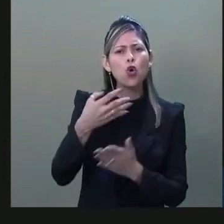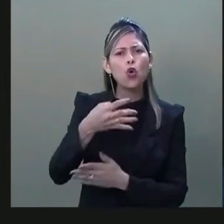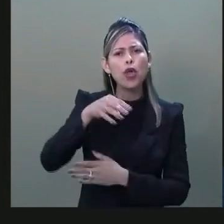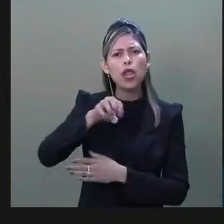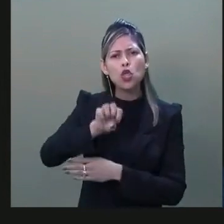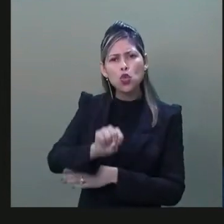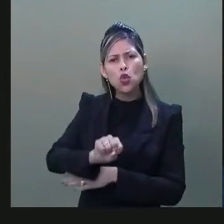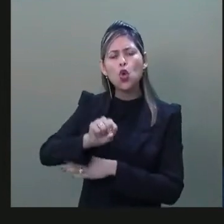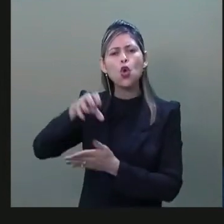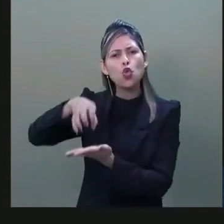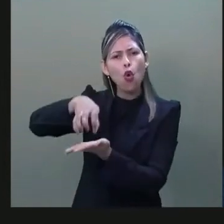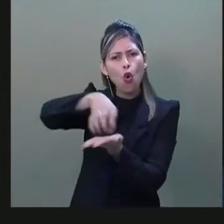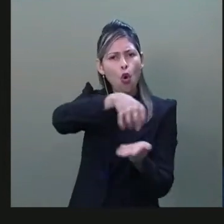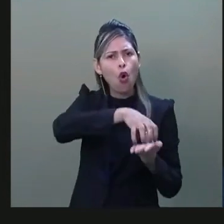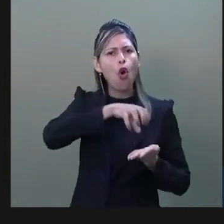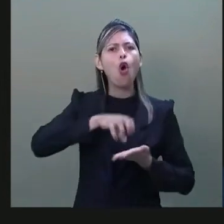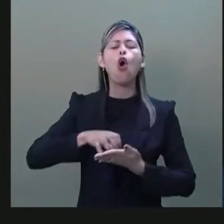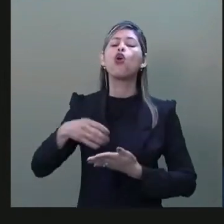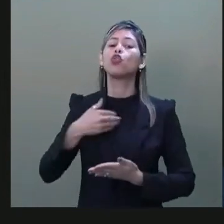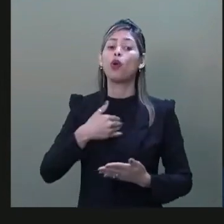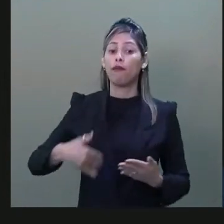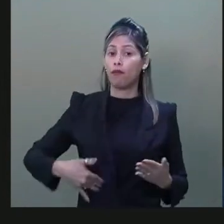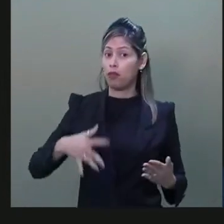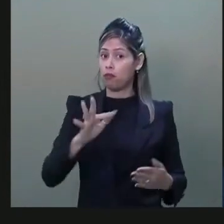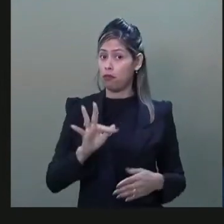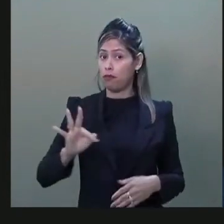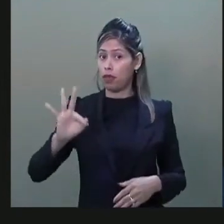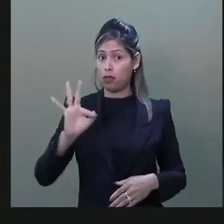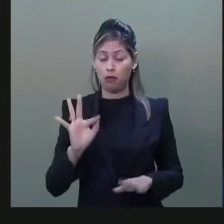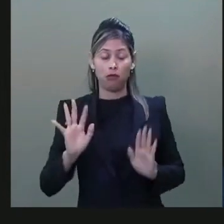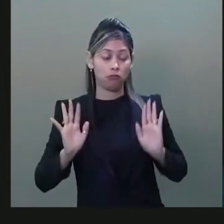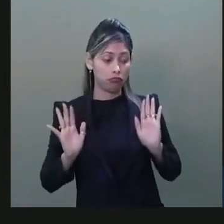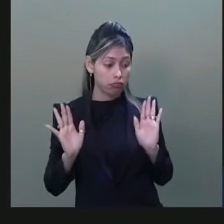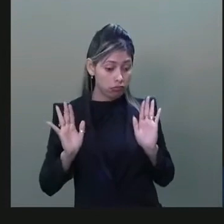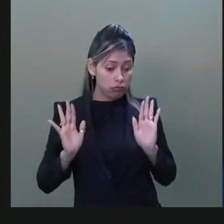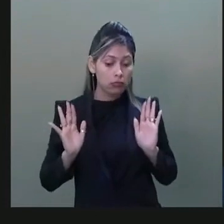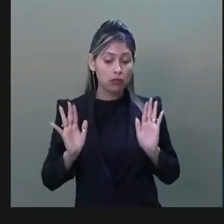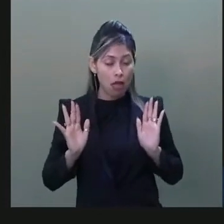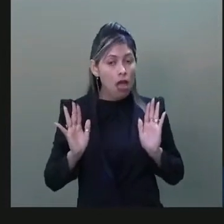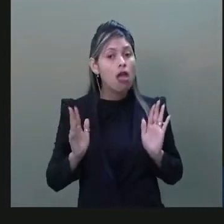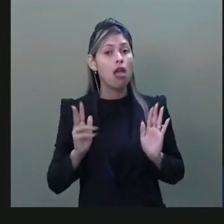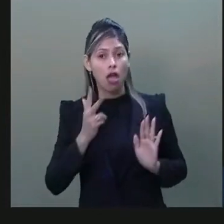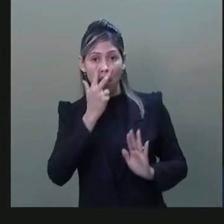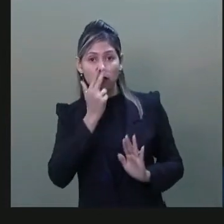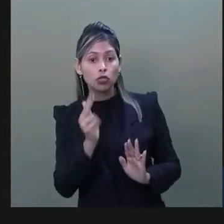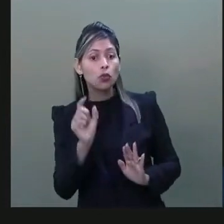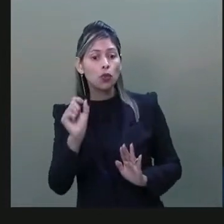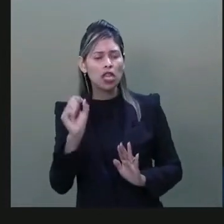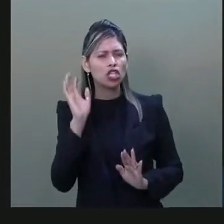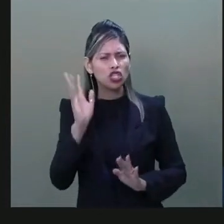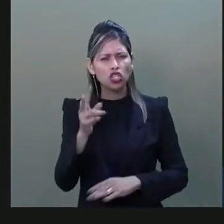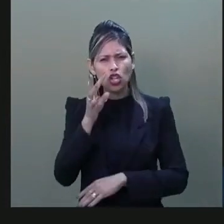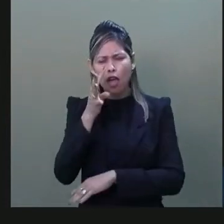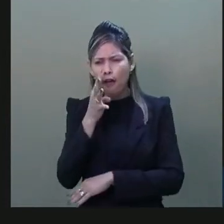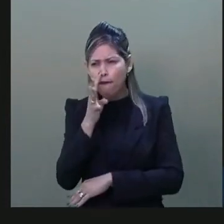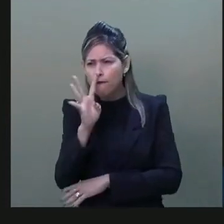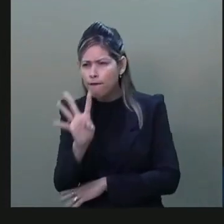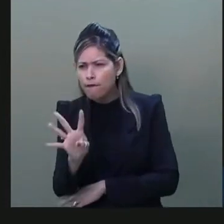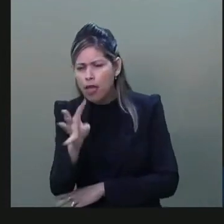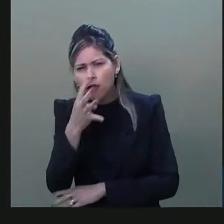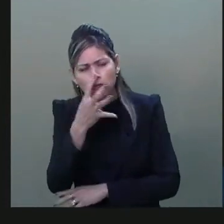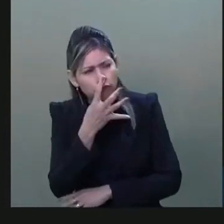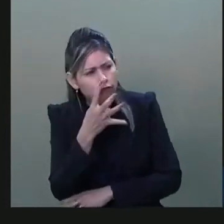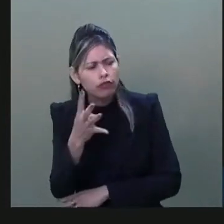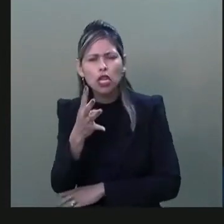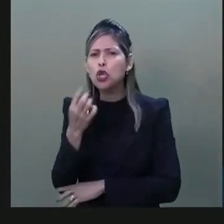federal. Então, presidente, não pode descartar nenhuma possibilidade. Eu já vi, já presenciei, enquanto era deputado no Rio de